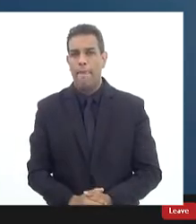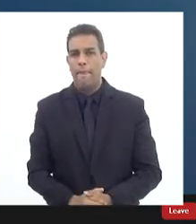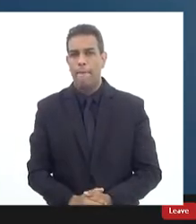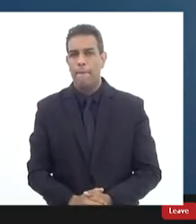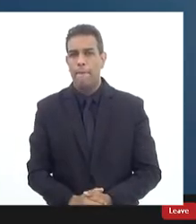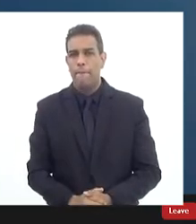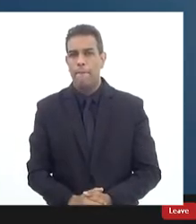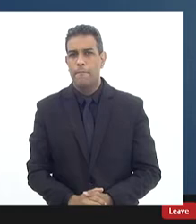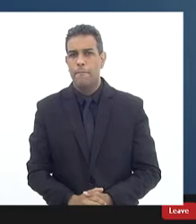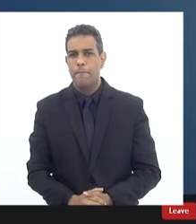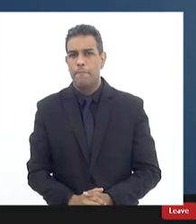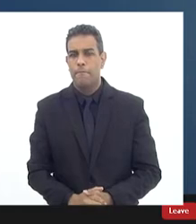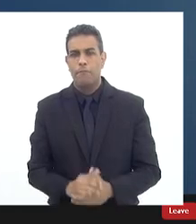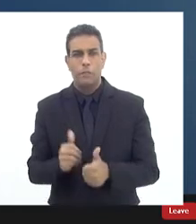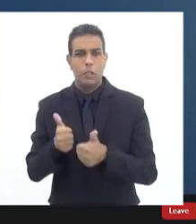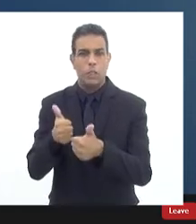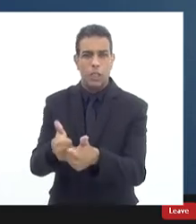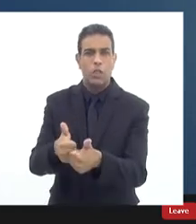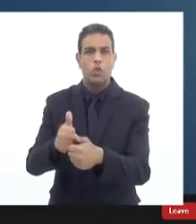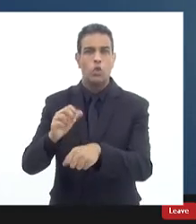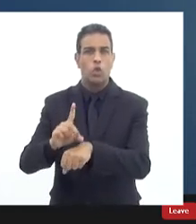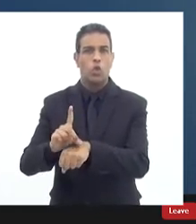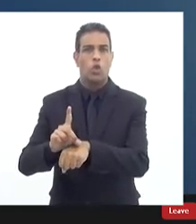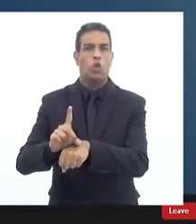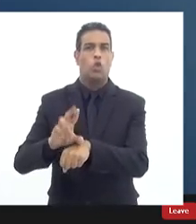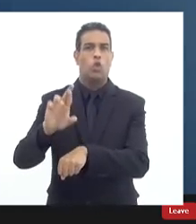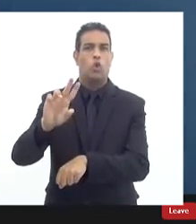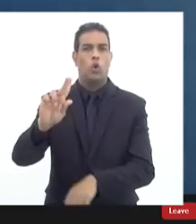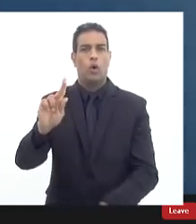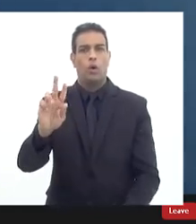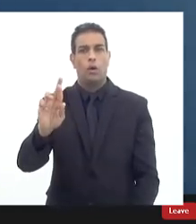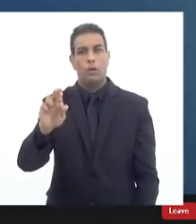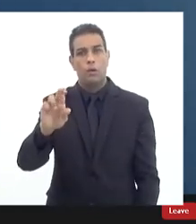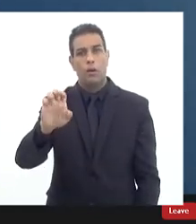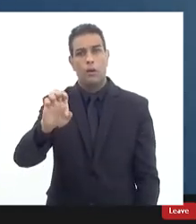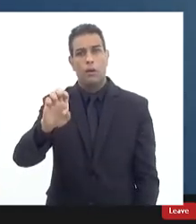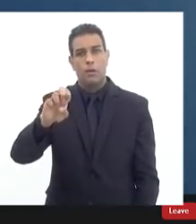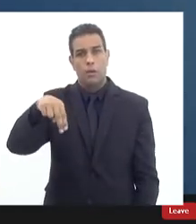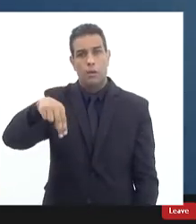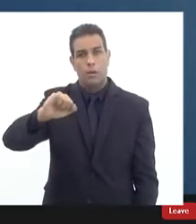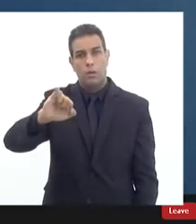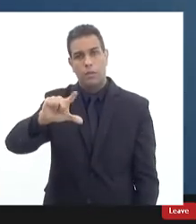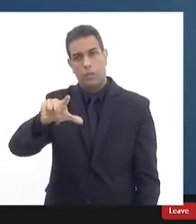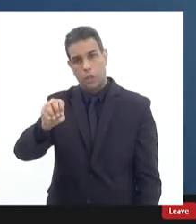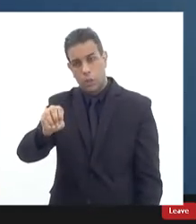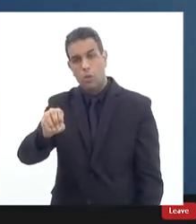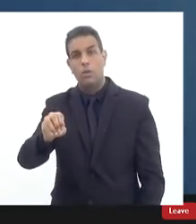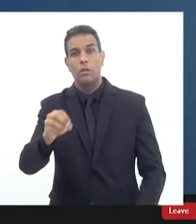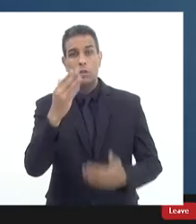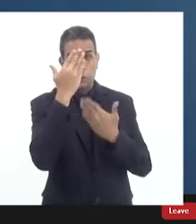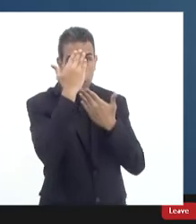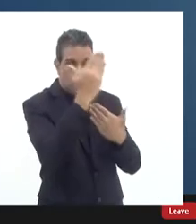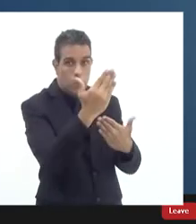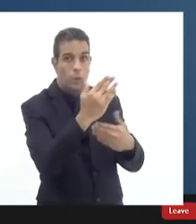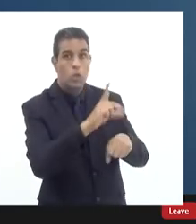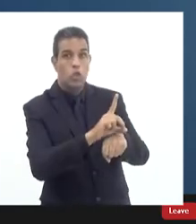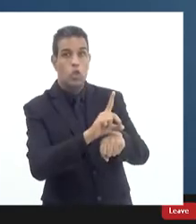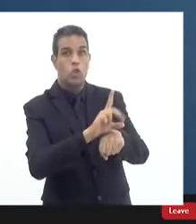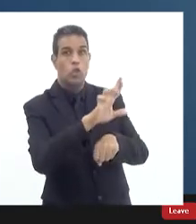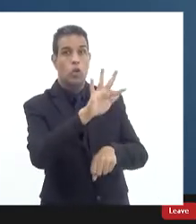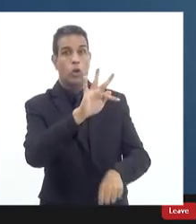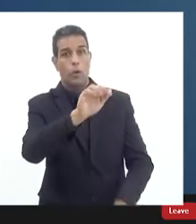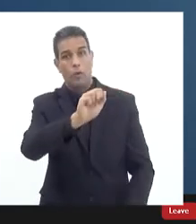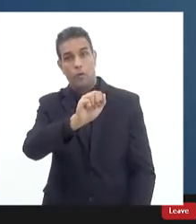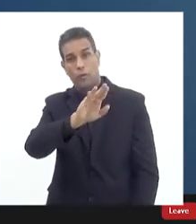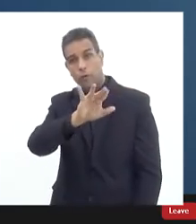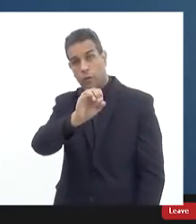a fala do doutor Reinaldo a fala do meu do meu colega Fábio Barrito eu acho que tem discussões que